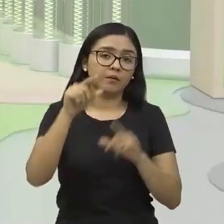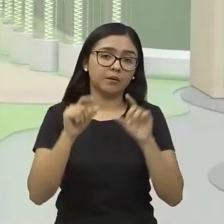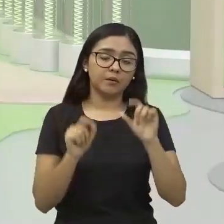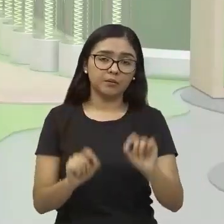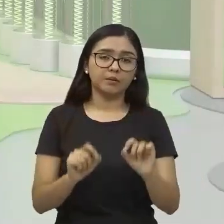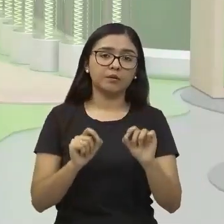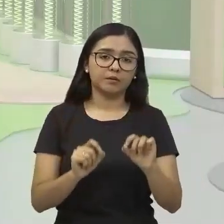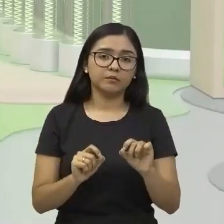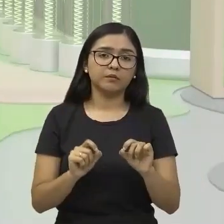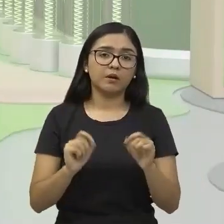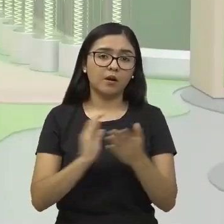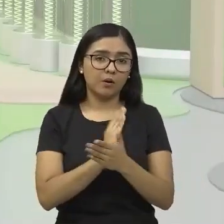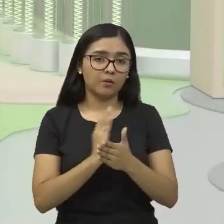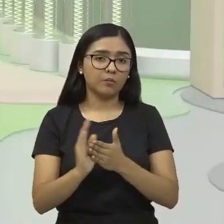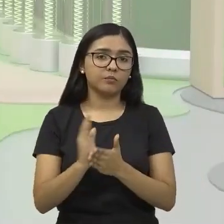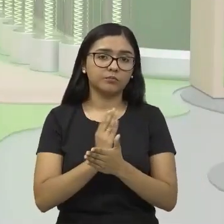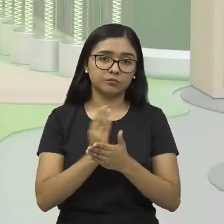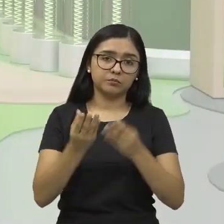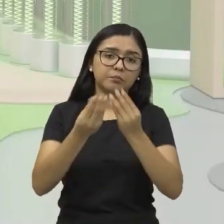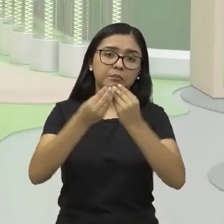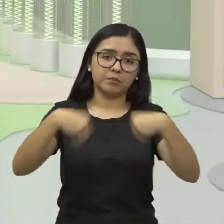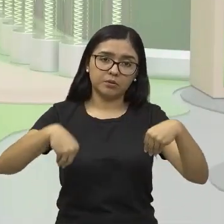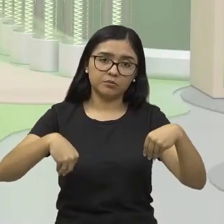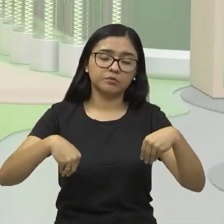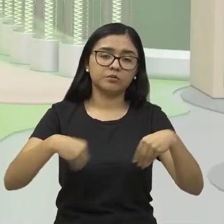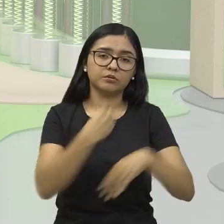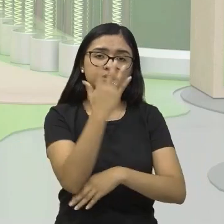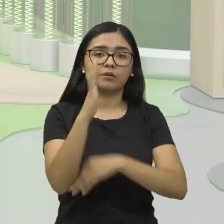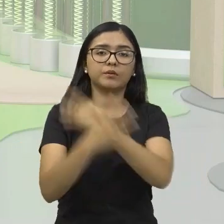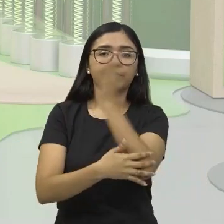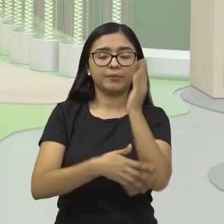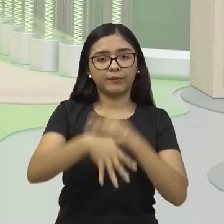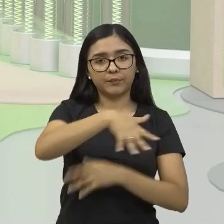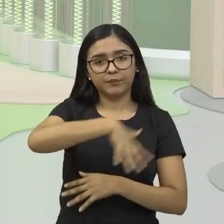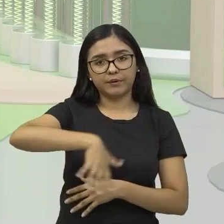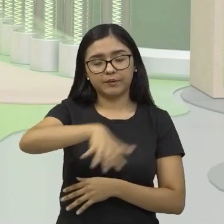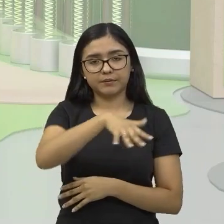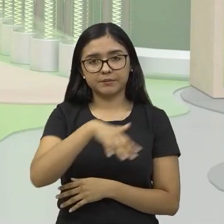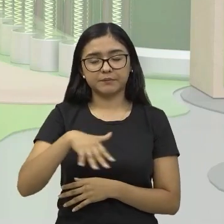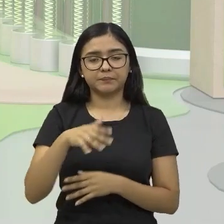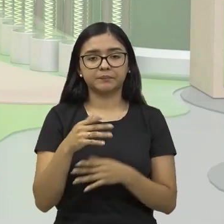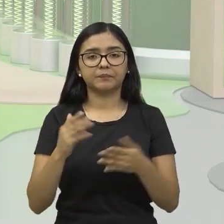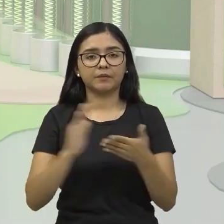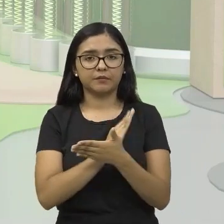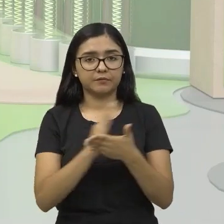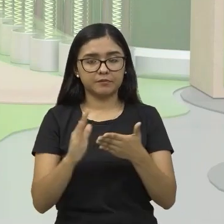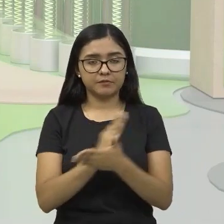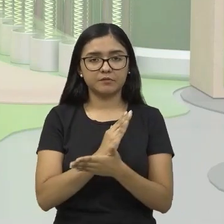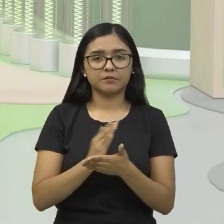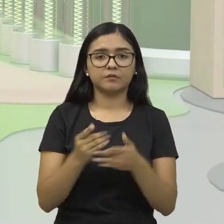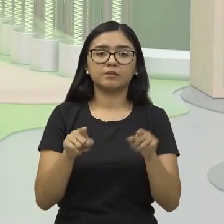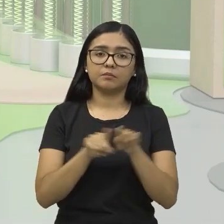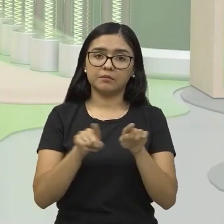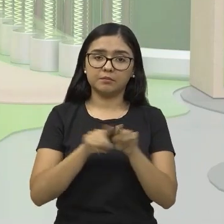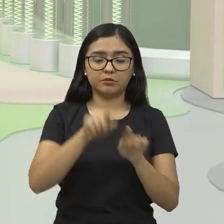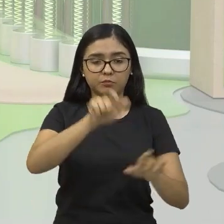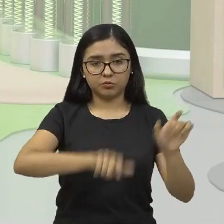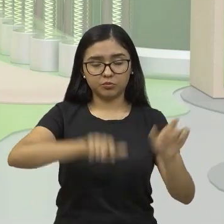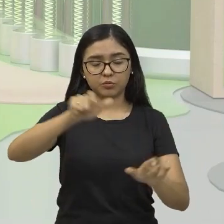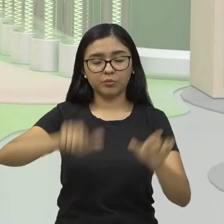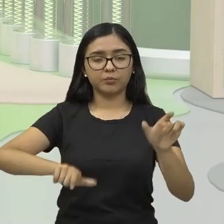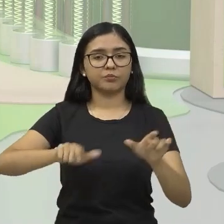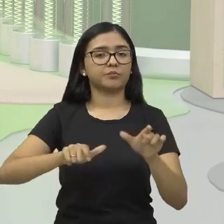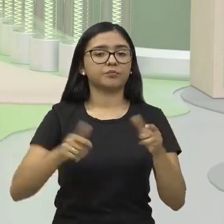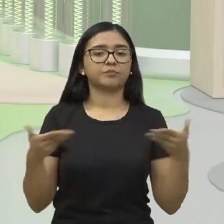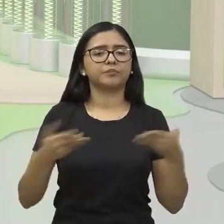De alguns impactos que são causados naquele ecossistema e muitas vezes até mesmo para a população. Vamos